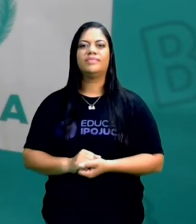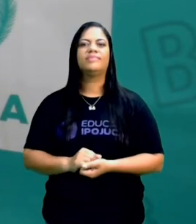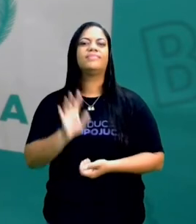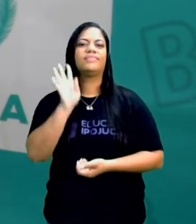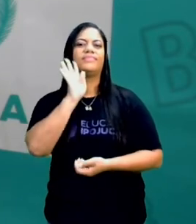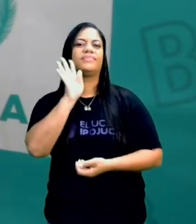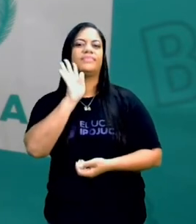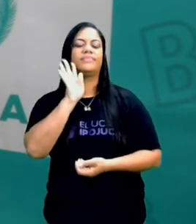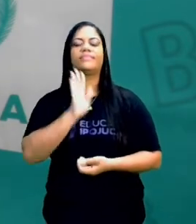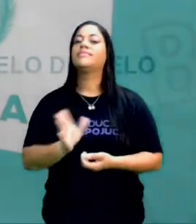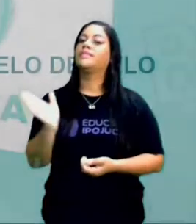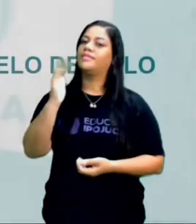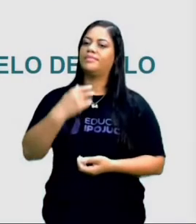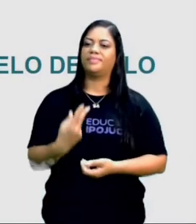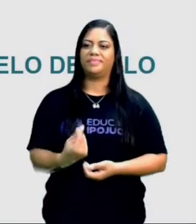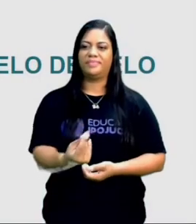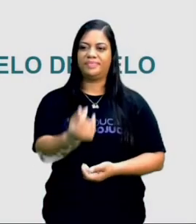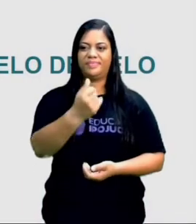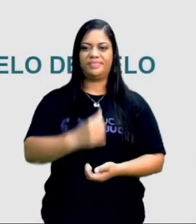interessante. Vamos lá.